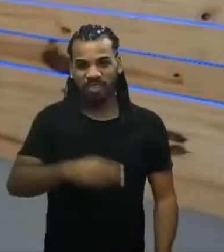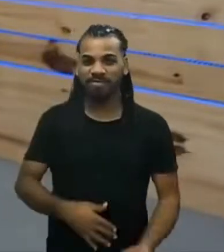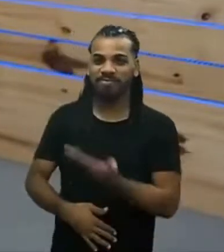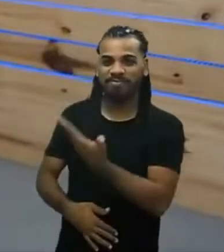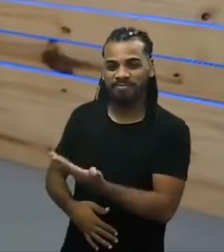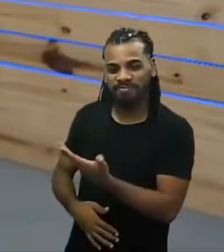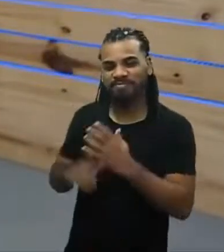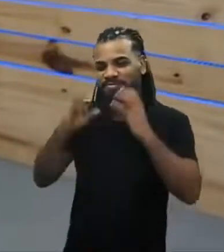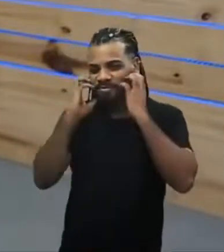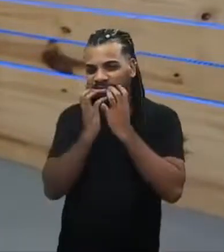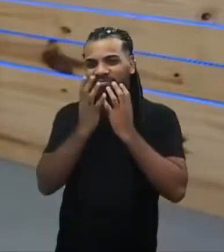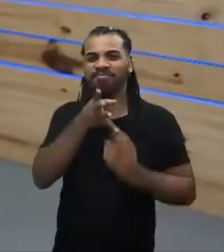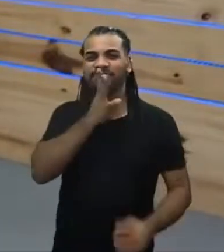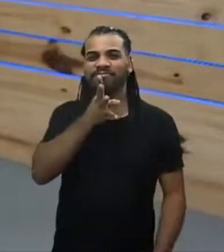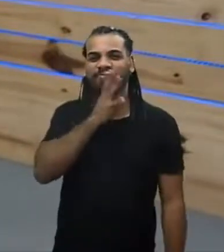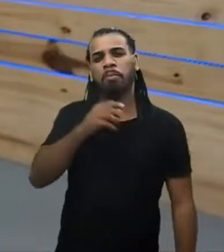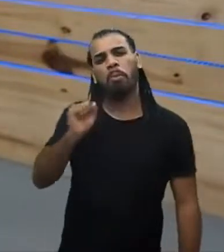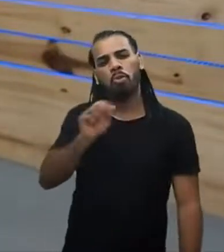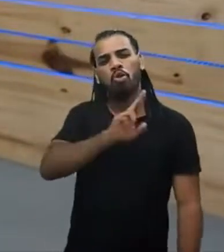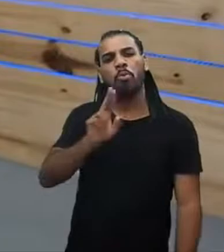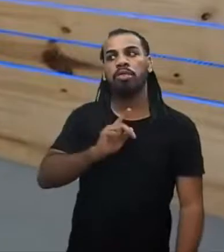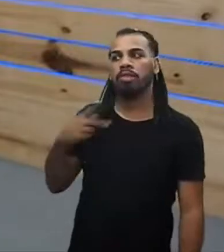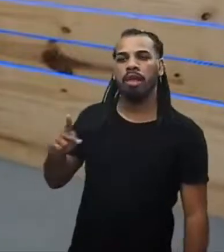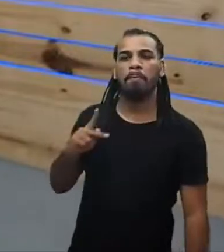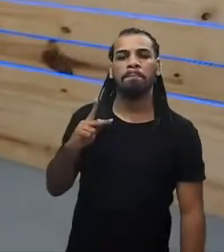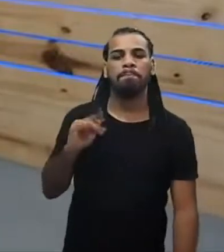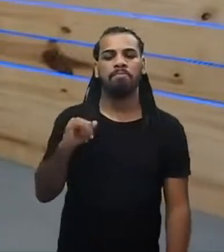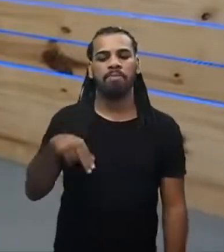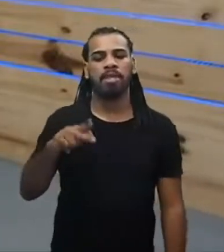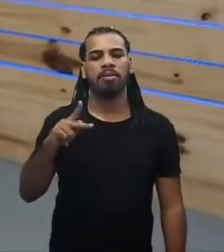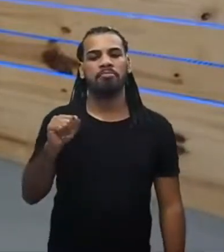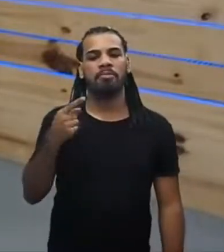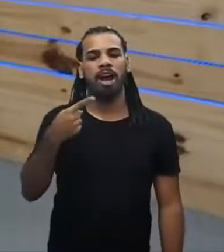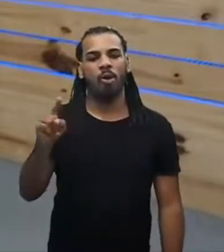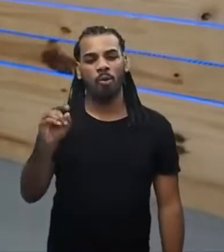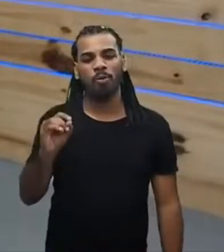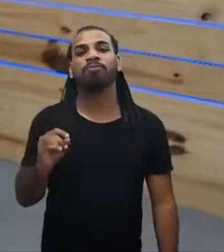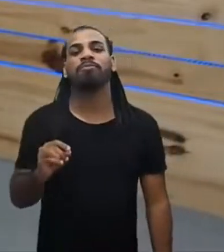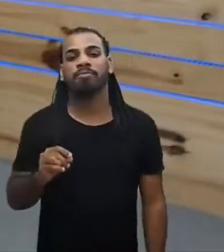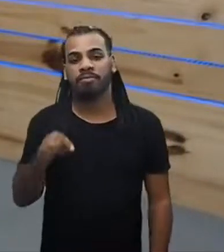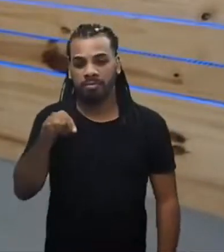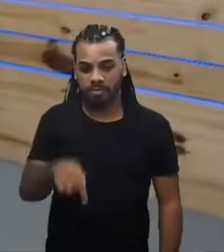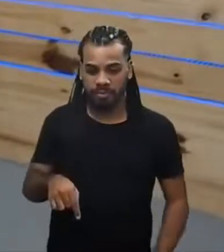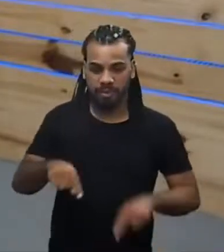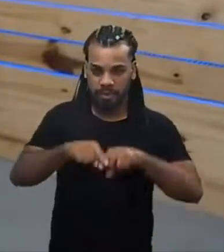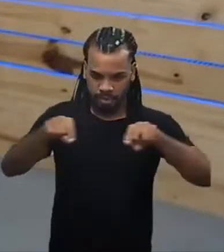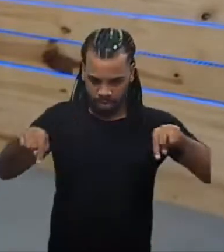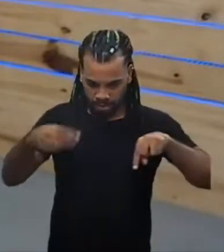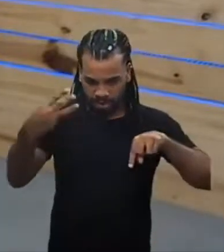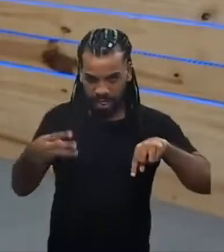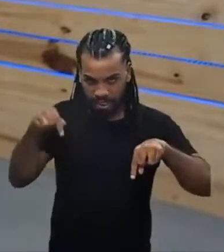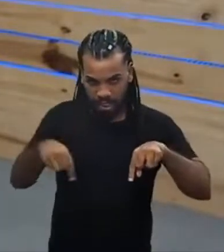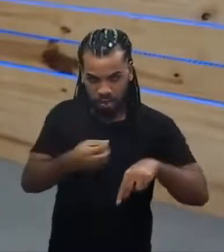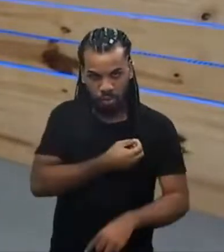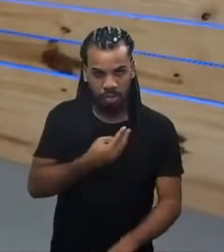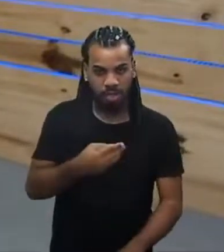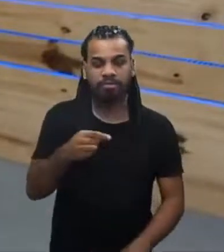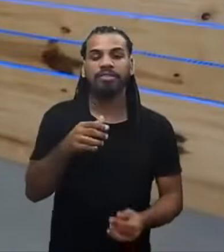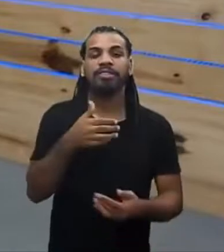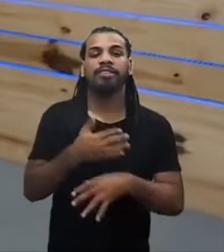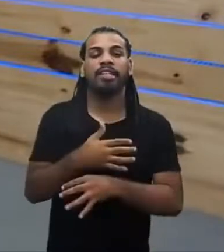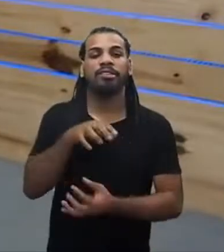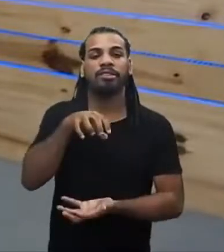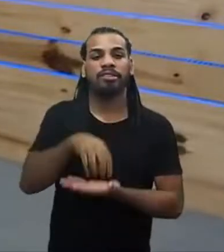mas você pode me chamar de Pimpão. E aqui, diretamente no Estúdio 3 da Etepaque, da cidade do